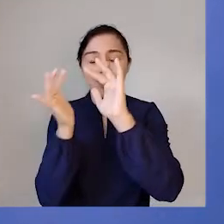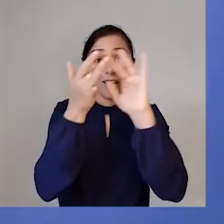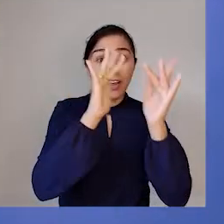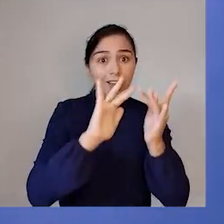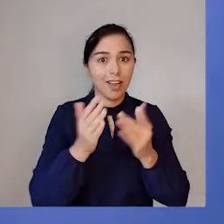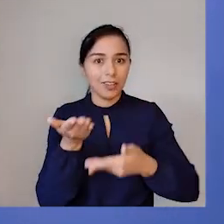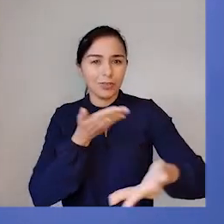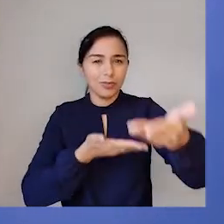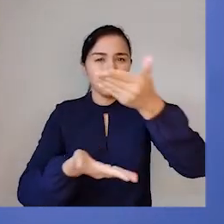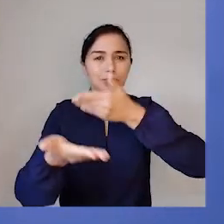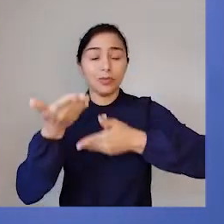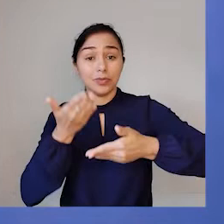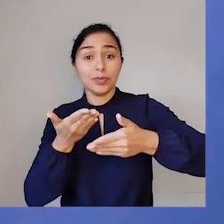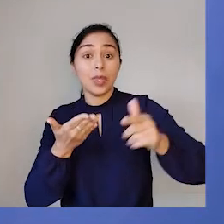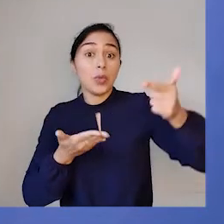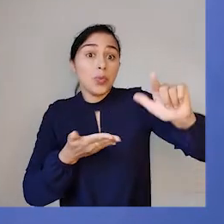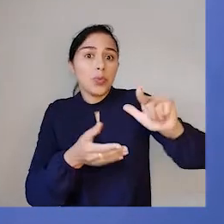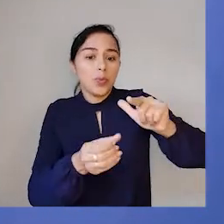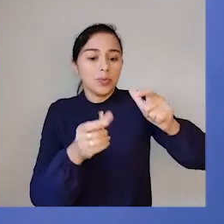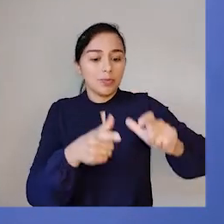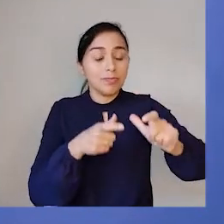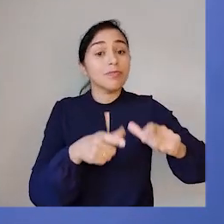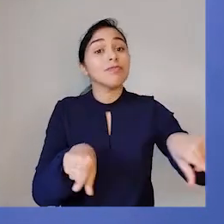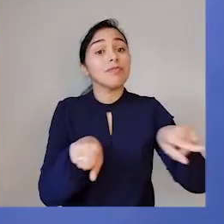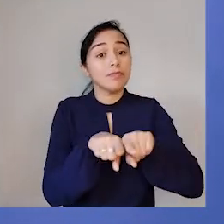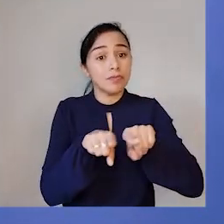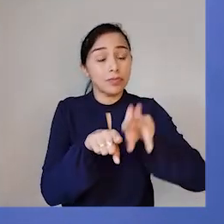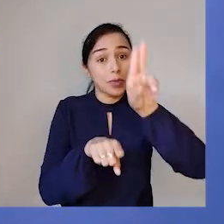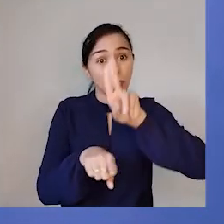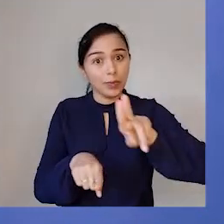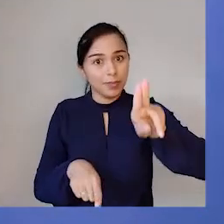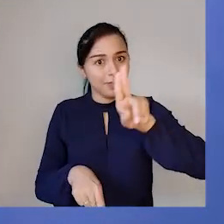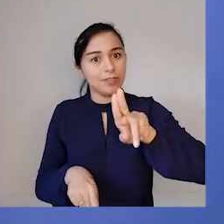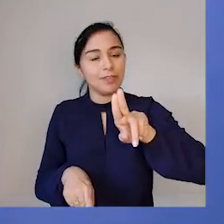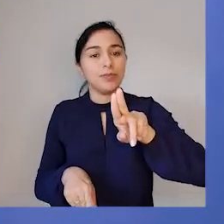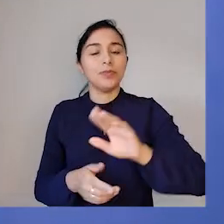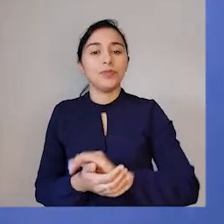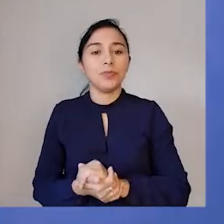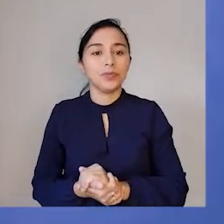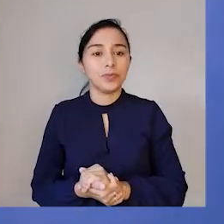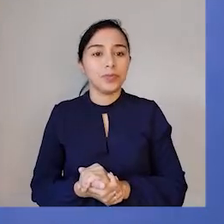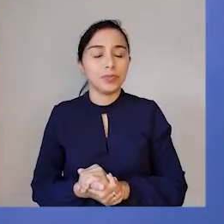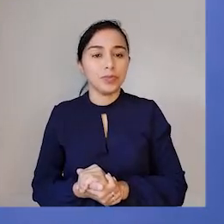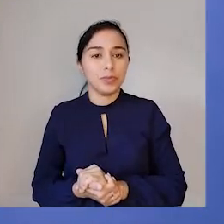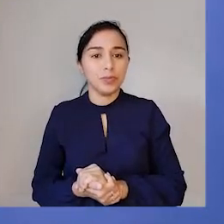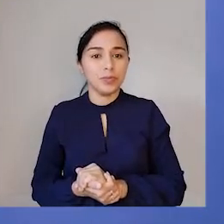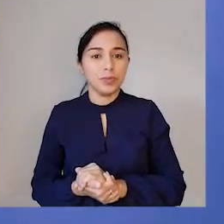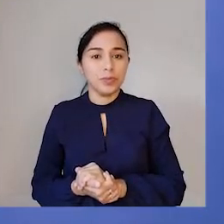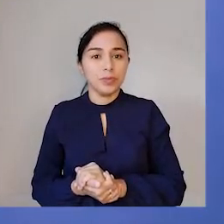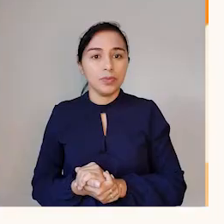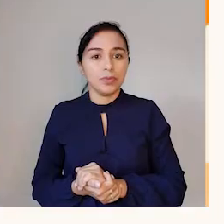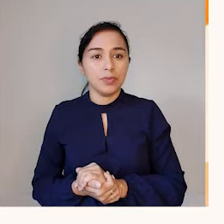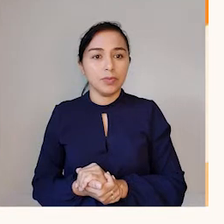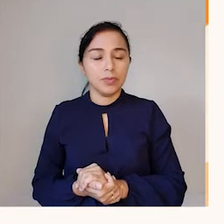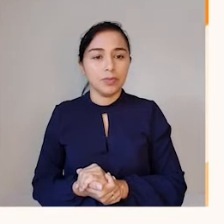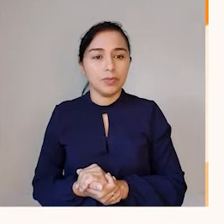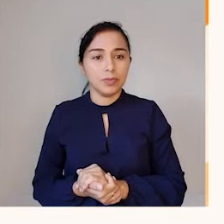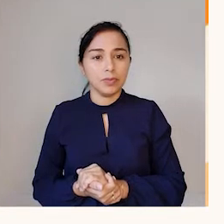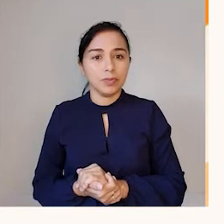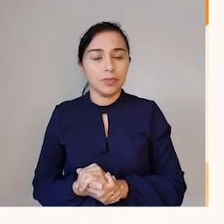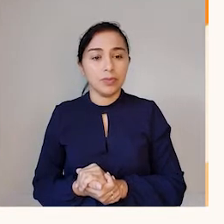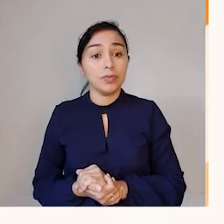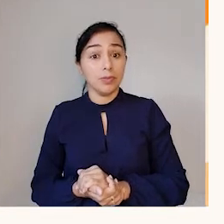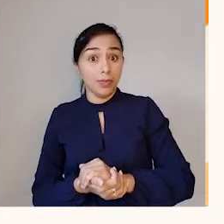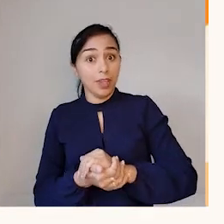e, em outros lugares, eles utilizavam esse termo latino, et,